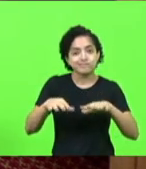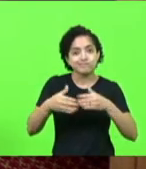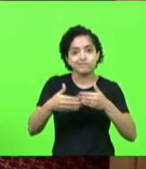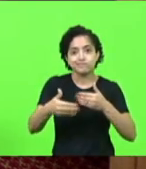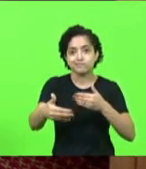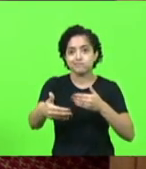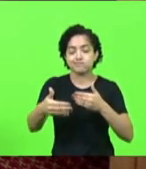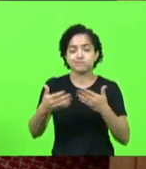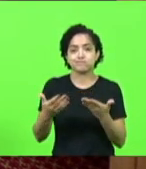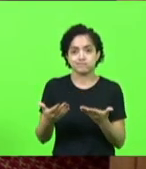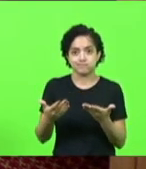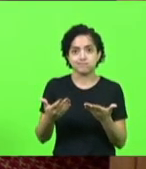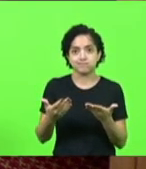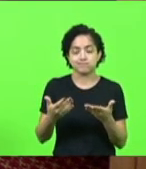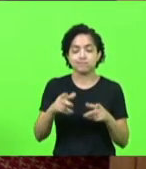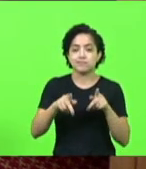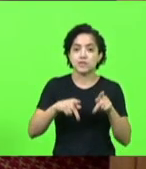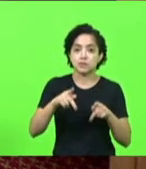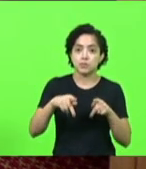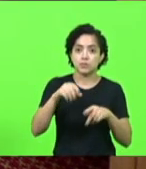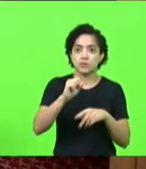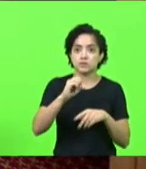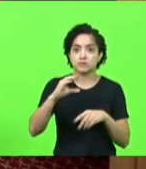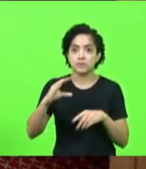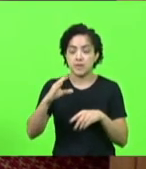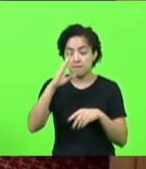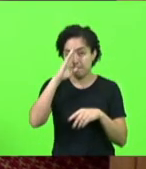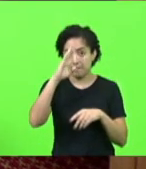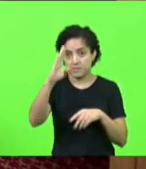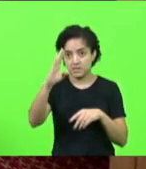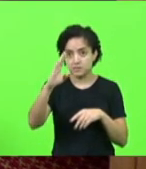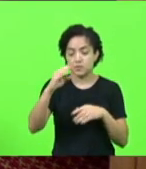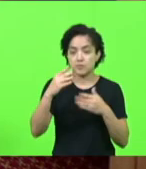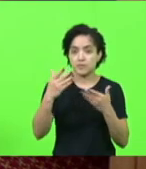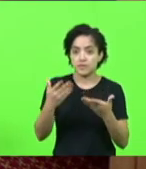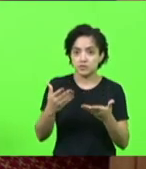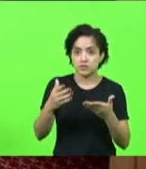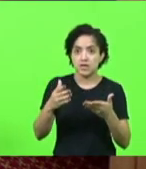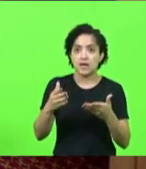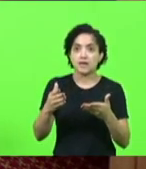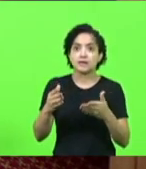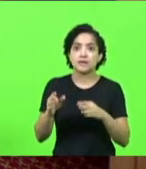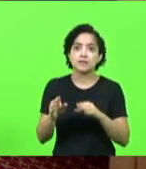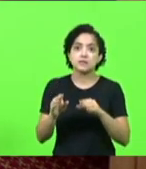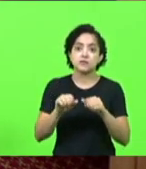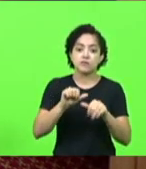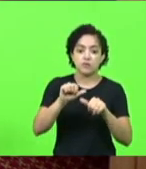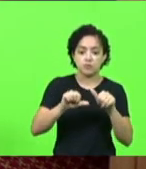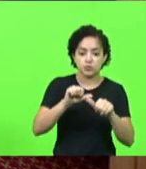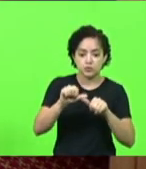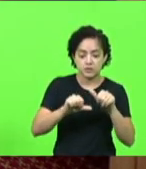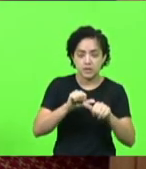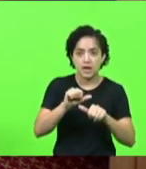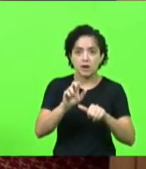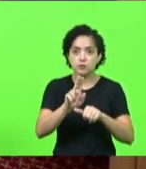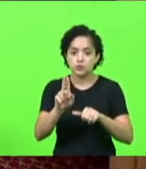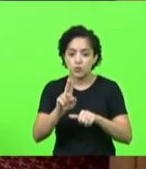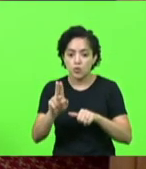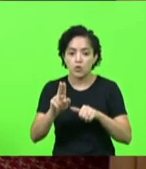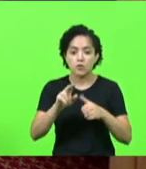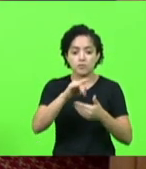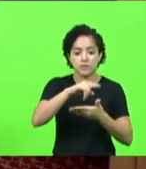para a população catarinense principalmente aqueles que vão transferir ou regulamentar seus imóveis